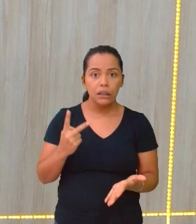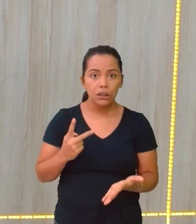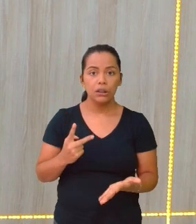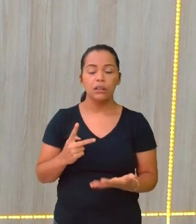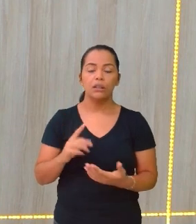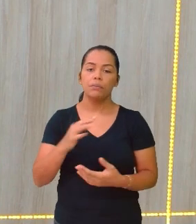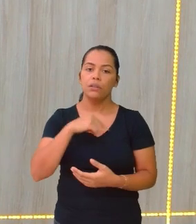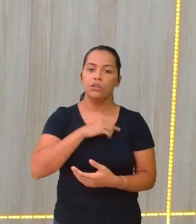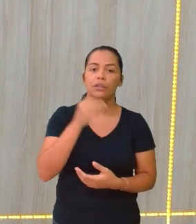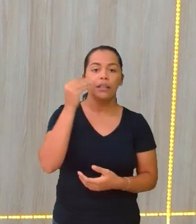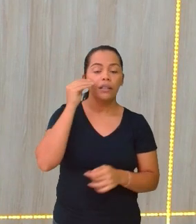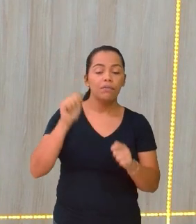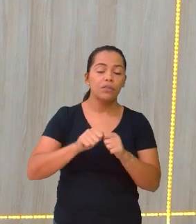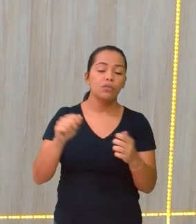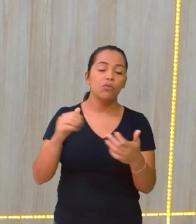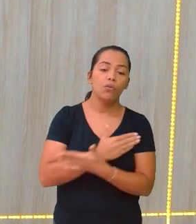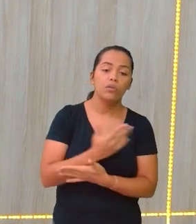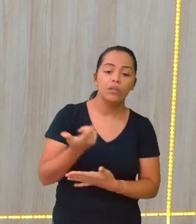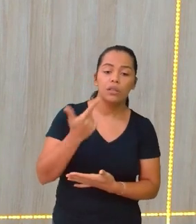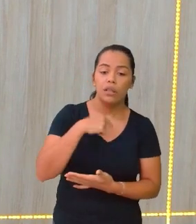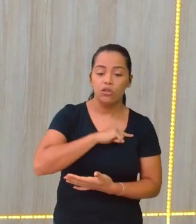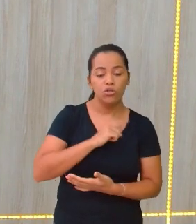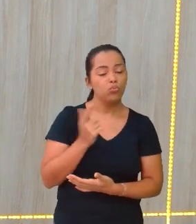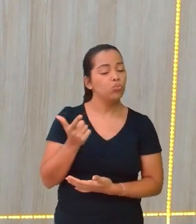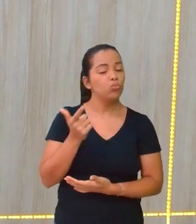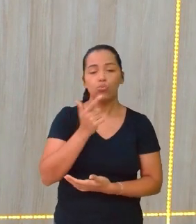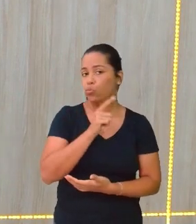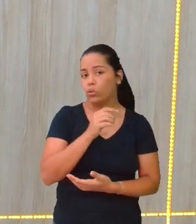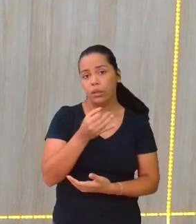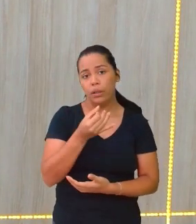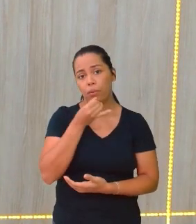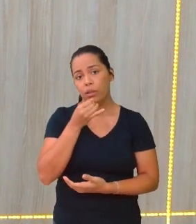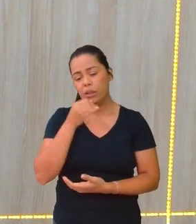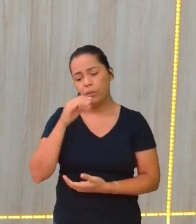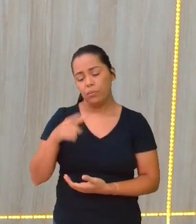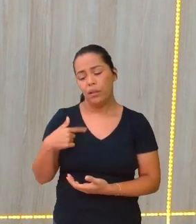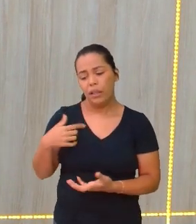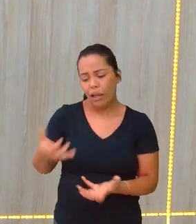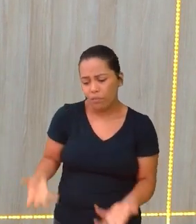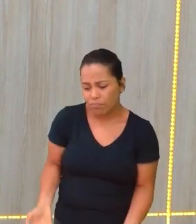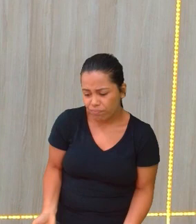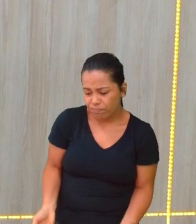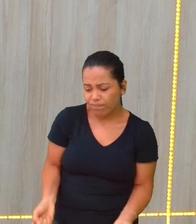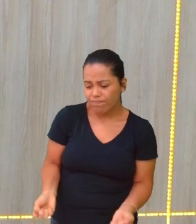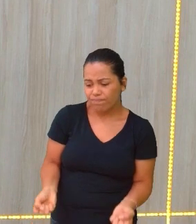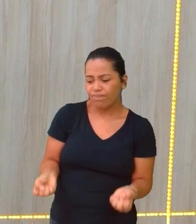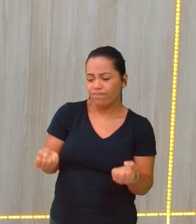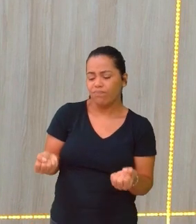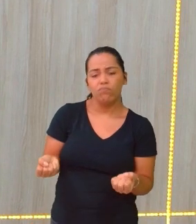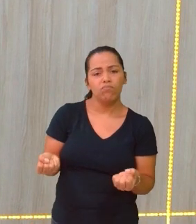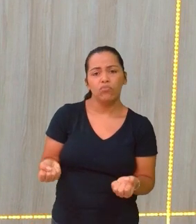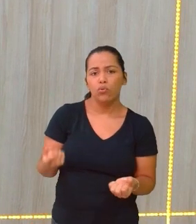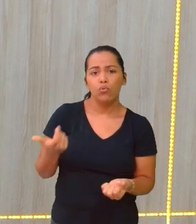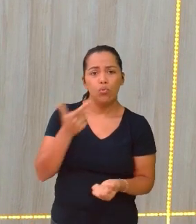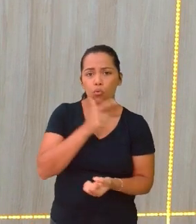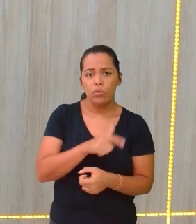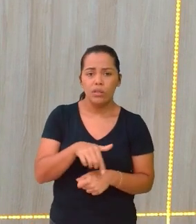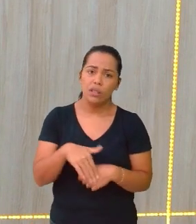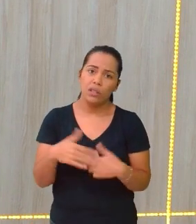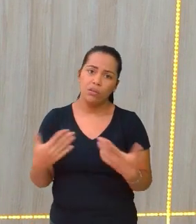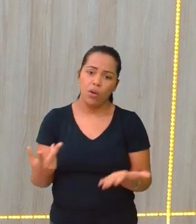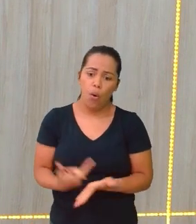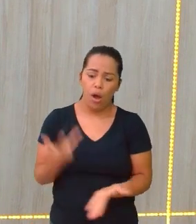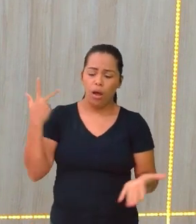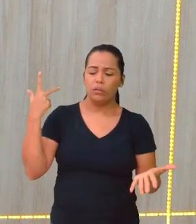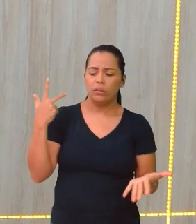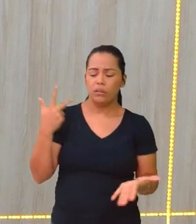não pode. Como levantar um objeto, como deslocar. Às vezes a gente acha que pode e depois